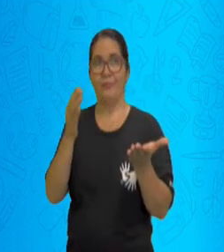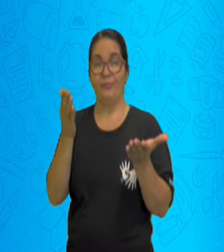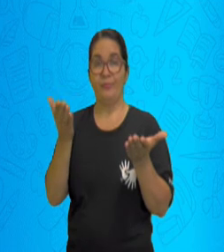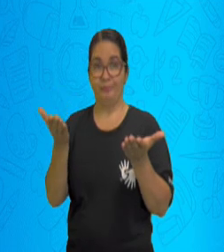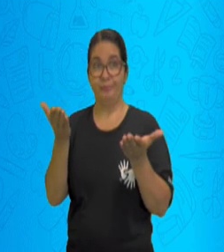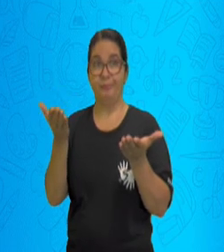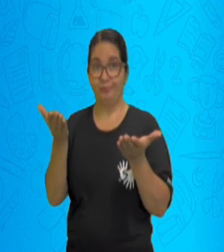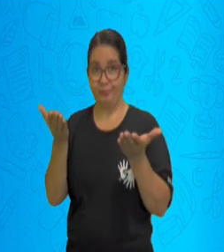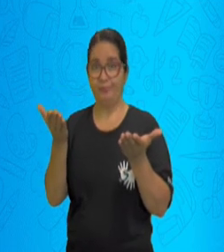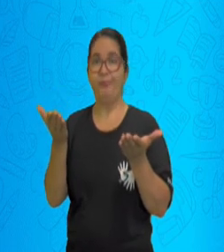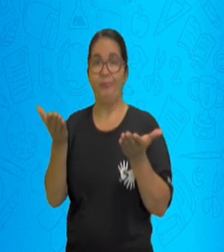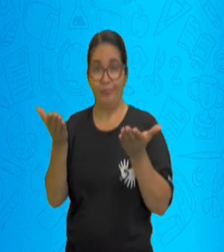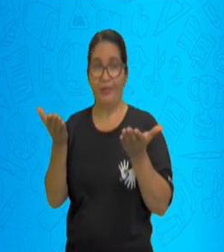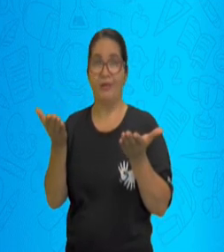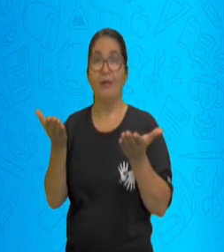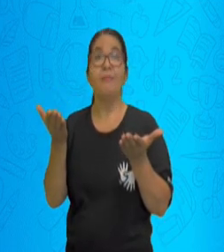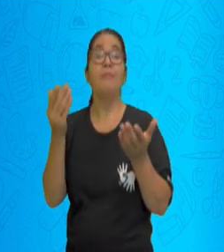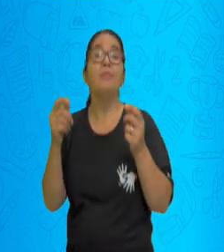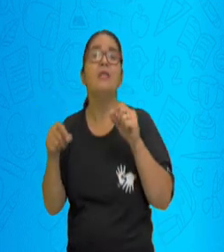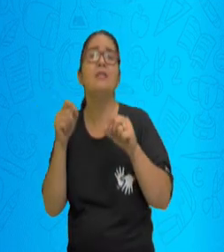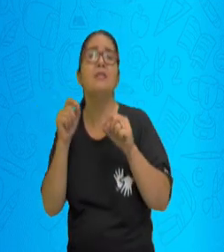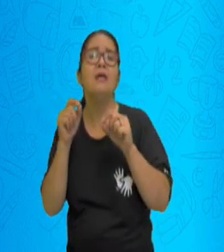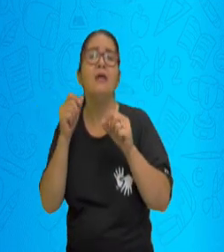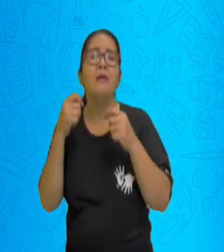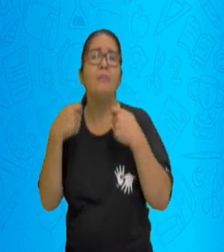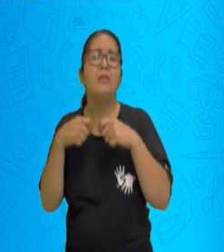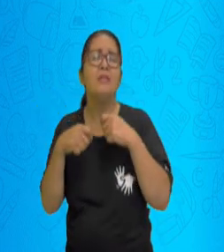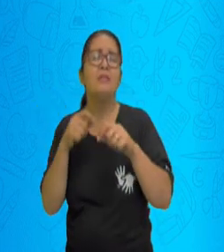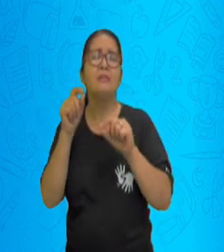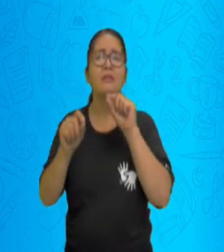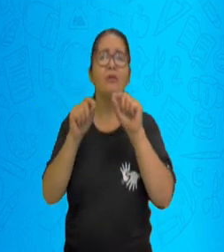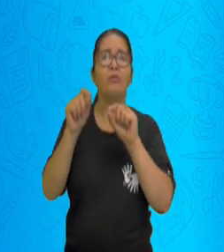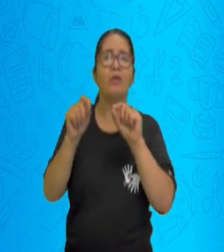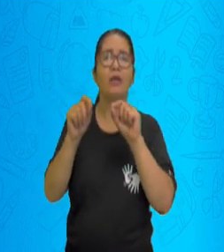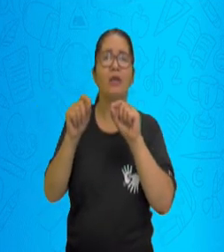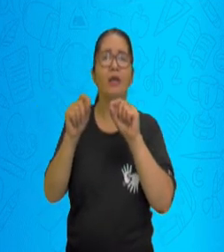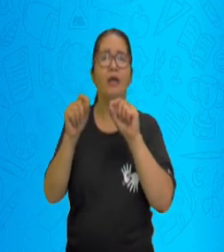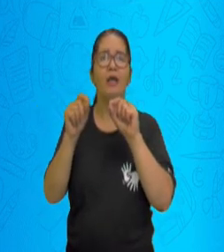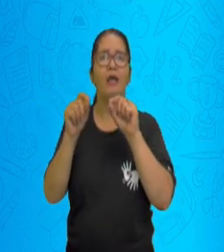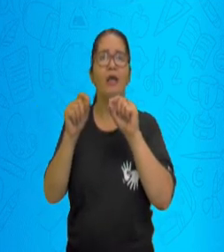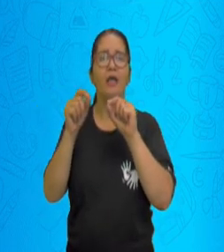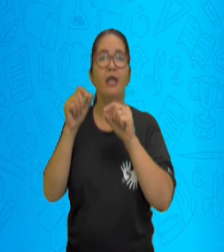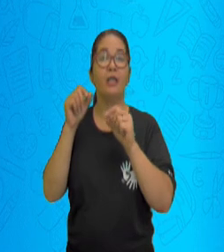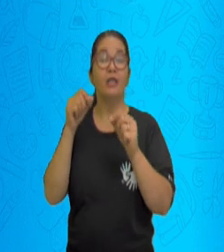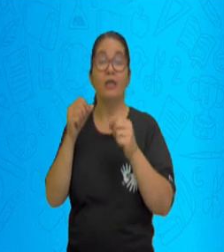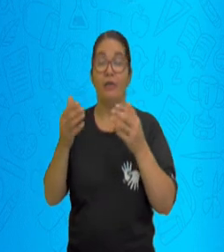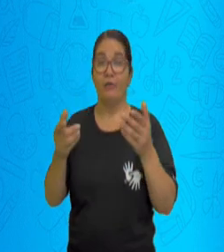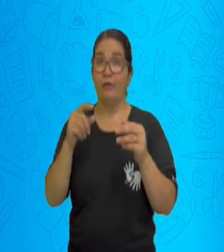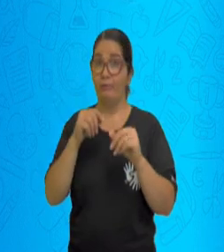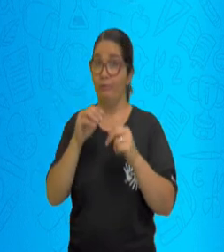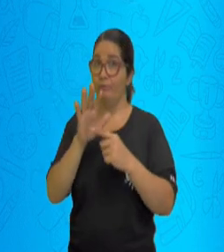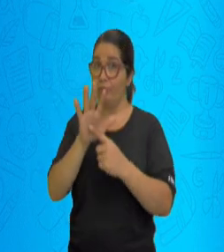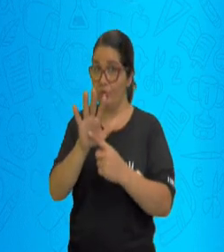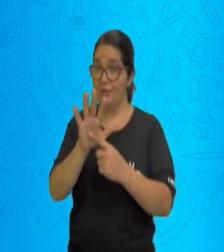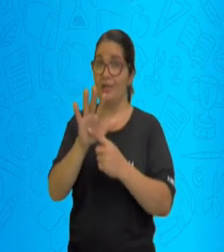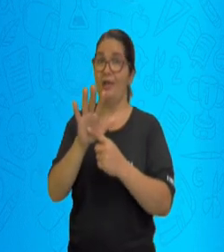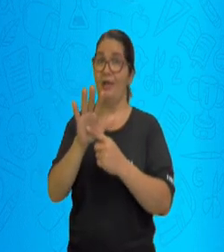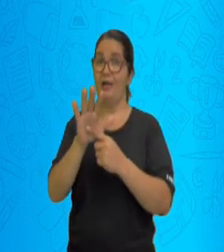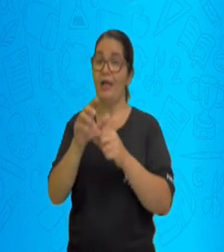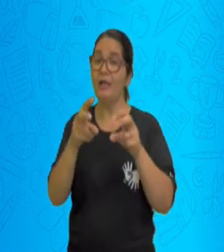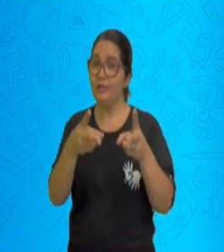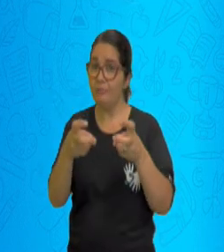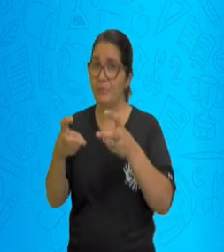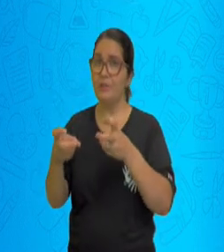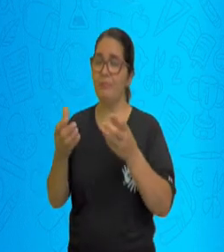encontrar o equilíbrio. Vamos trazer agora, então, 5 mais 5 para cá, que vai dar 10. Então, vamos colocar aqui, 10,